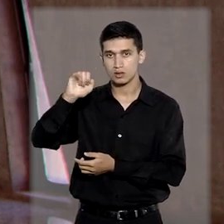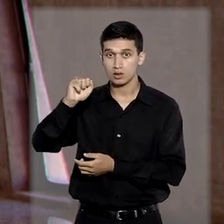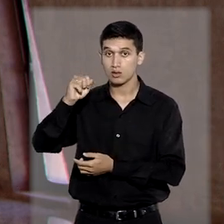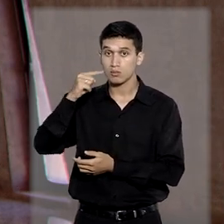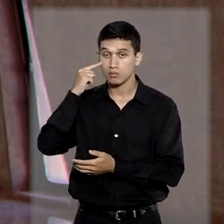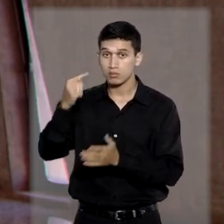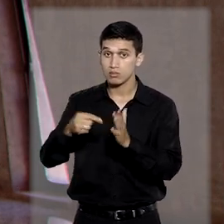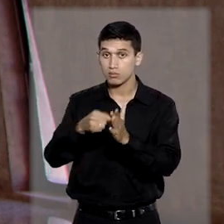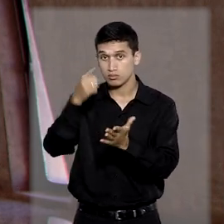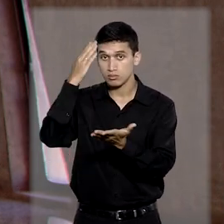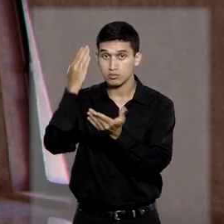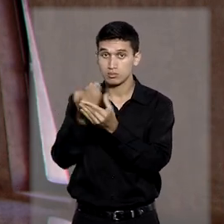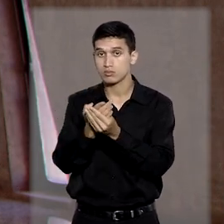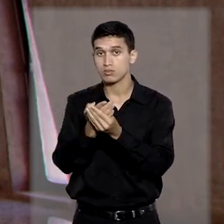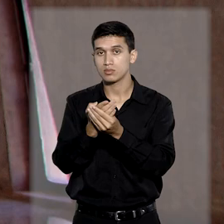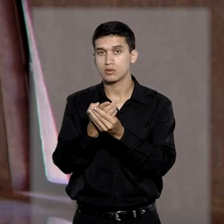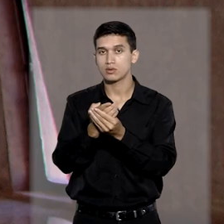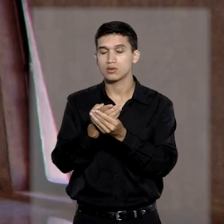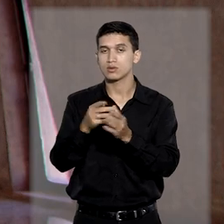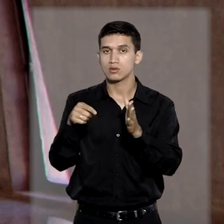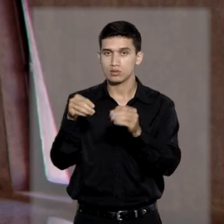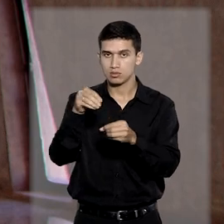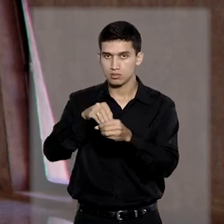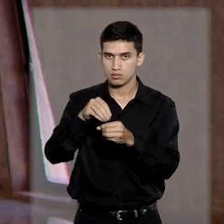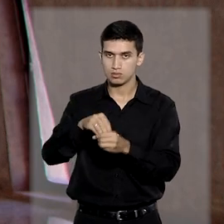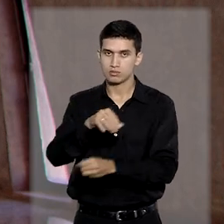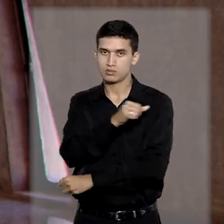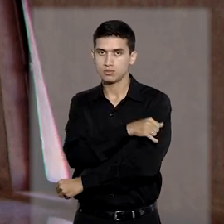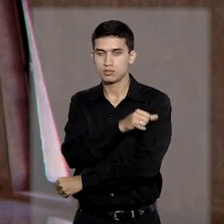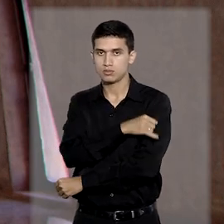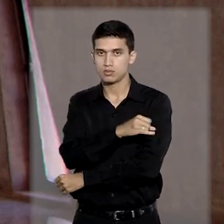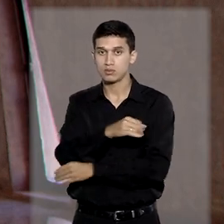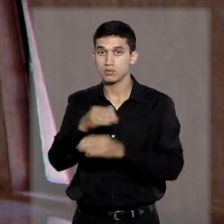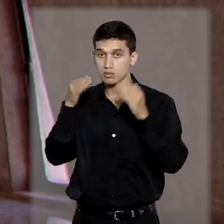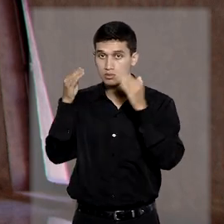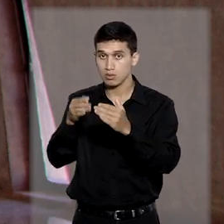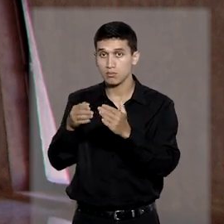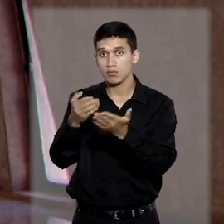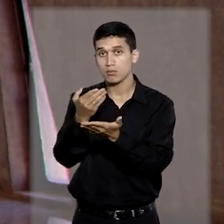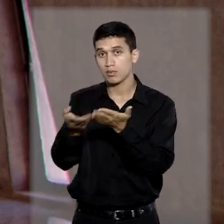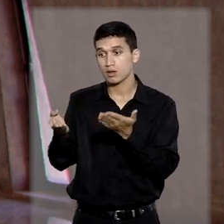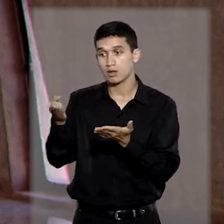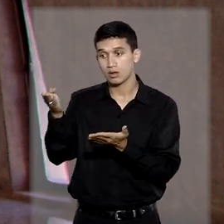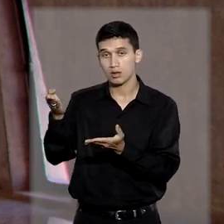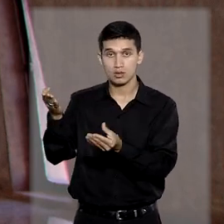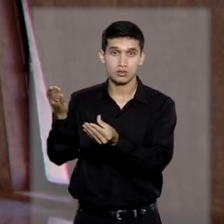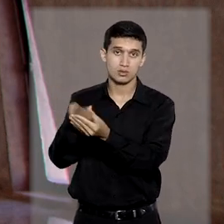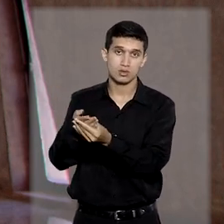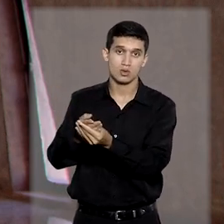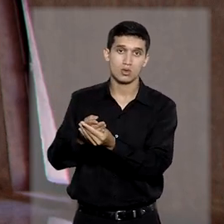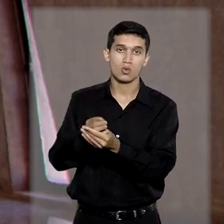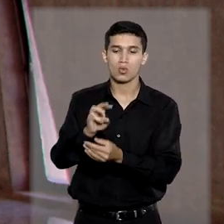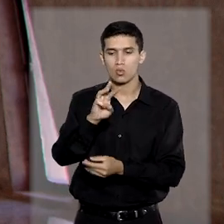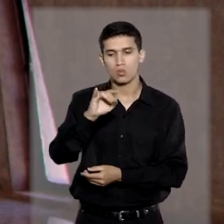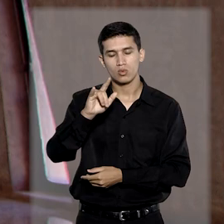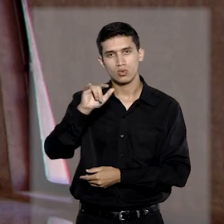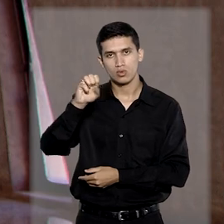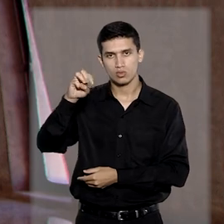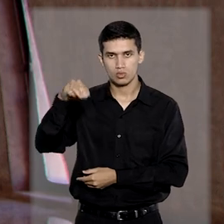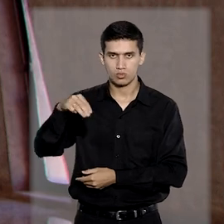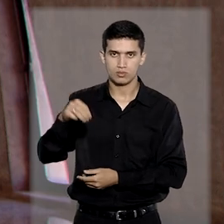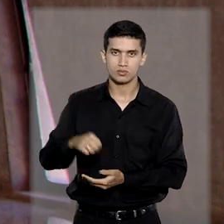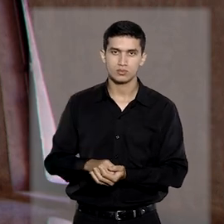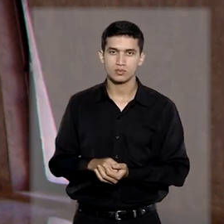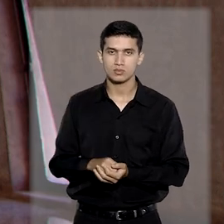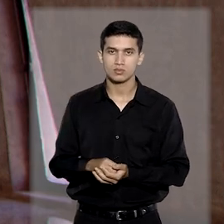do processo à primeira instância da Justiça Federal no Rio de Janeiro em razão da perda de foro do ex-governador Wilson Witzel. A